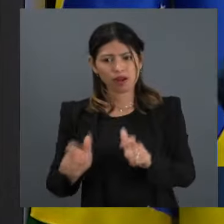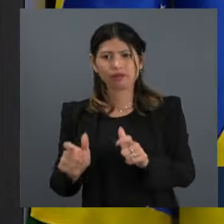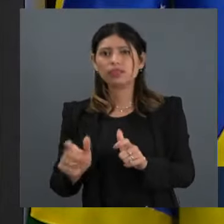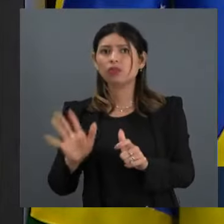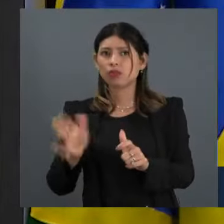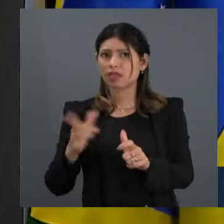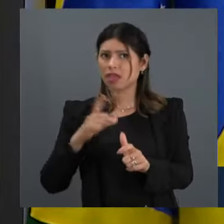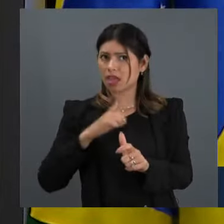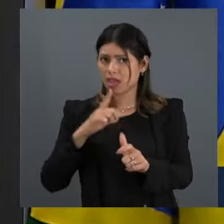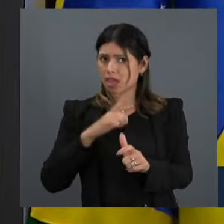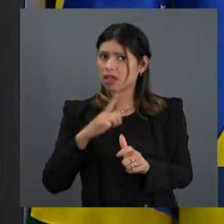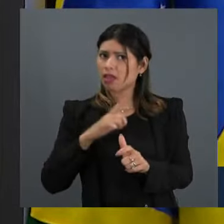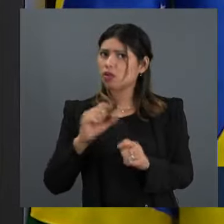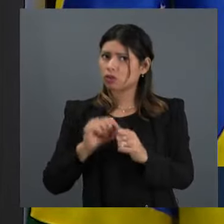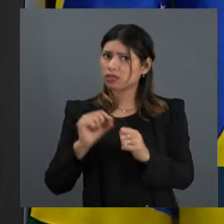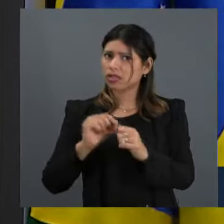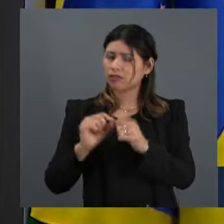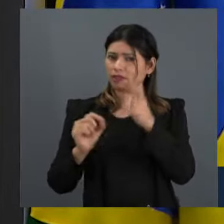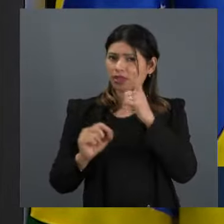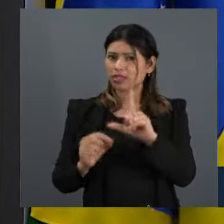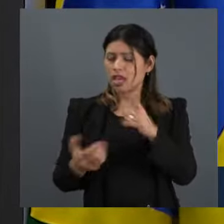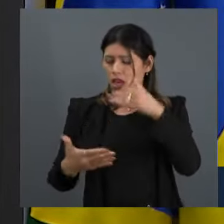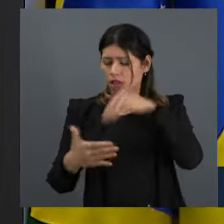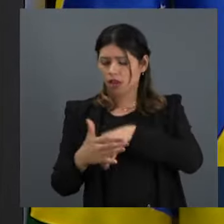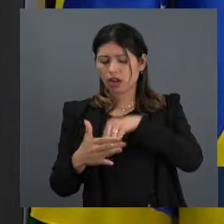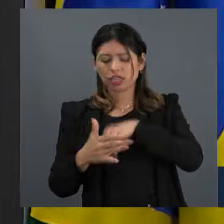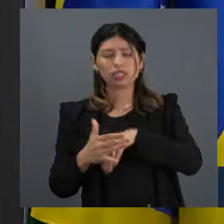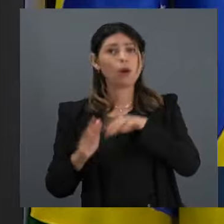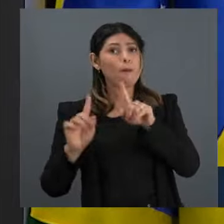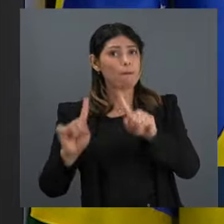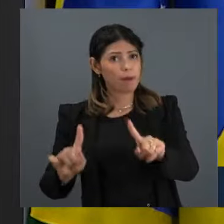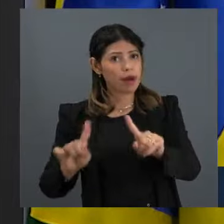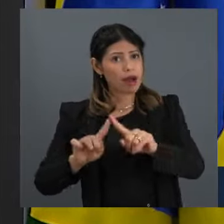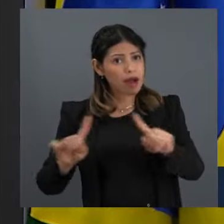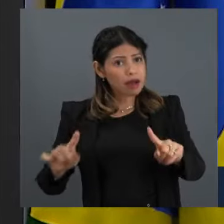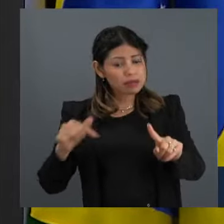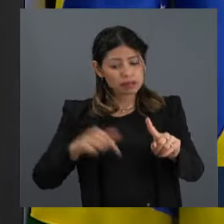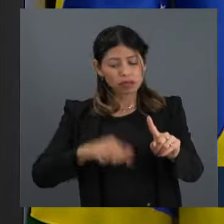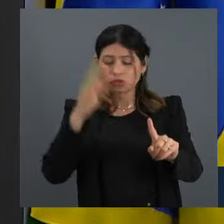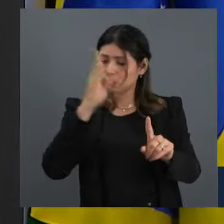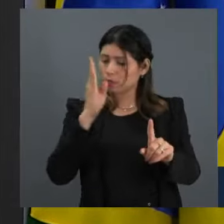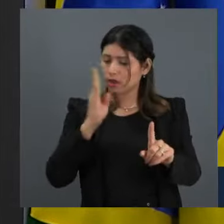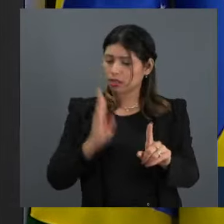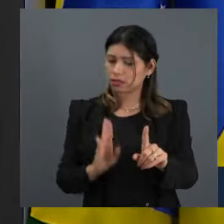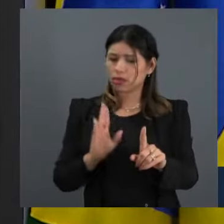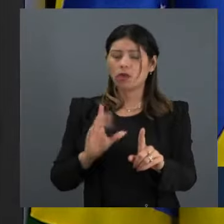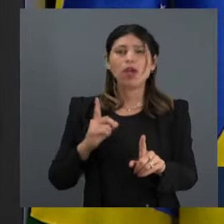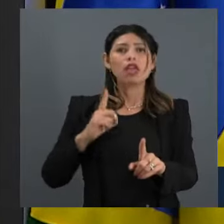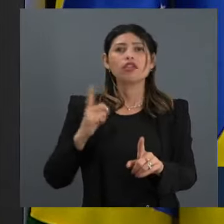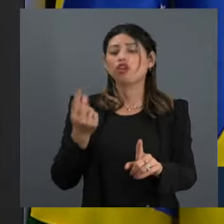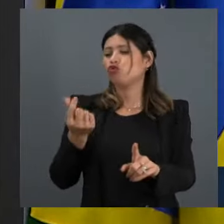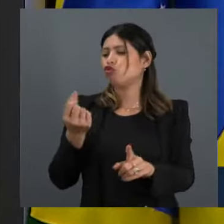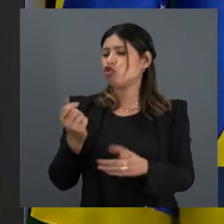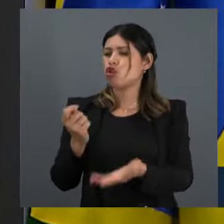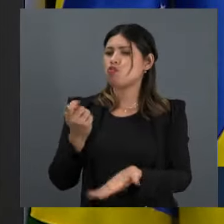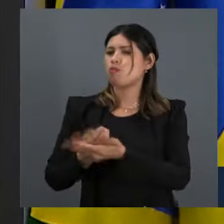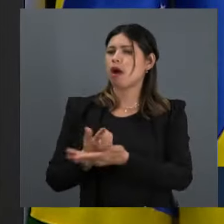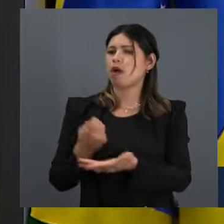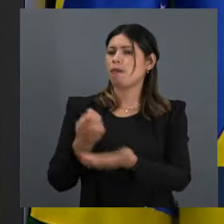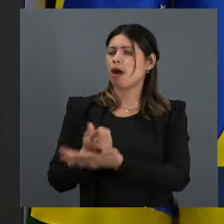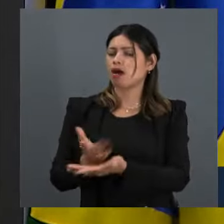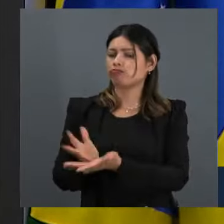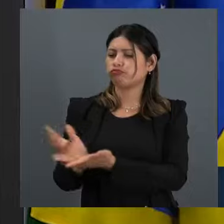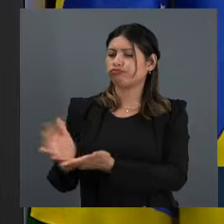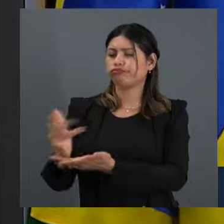fazerem uma eleição. E o Brasil pega o dinheiro do pagador de impostos, bilhões de reais todos os